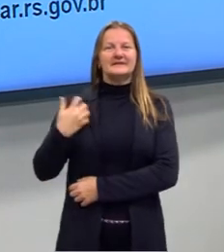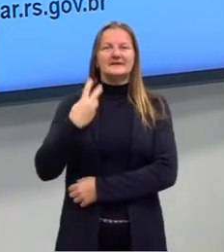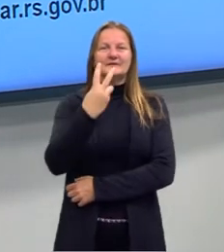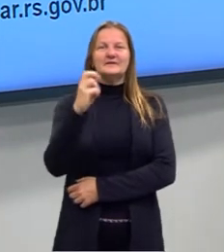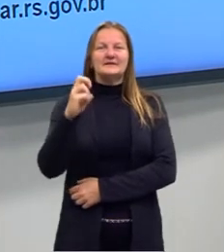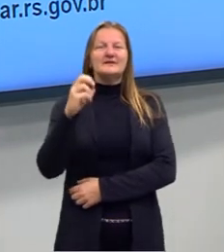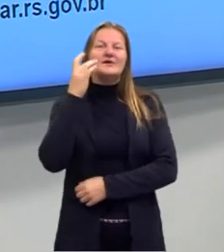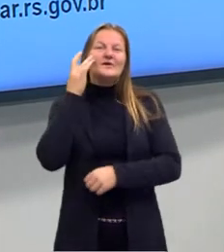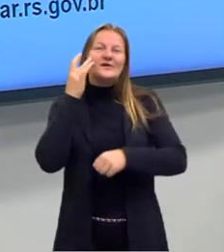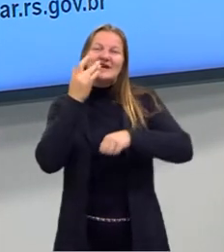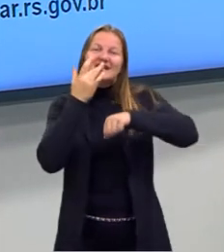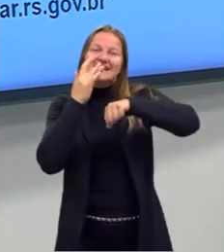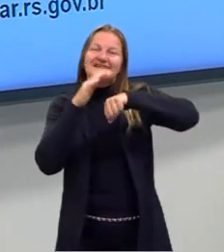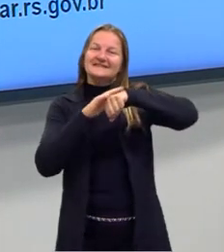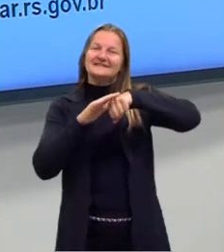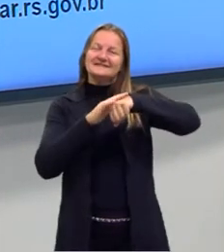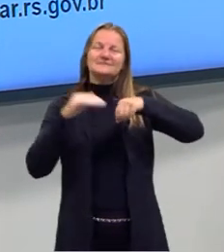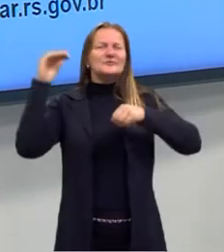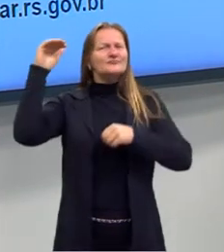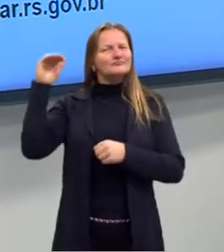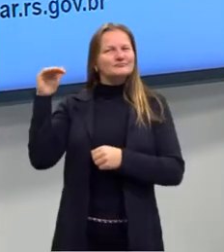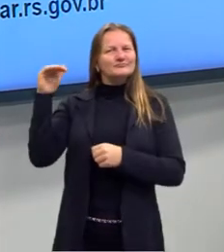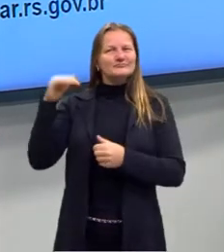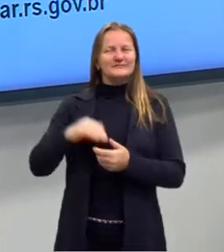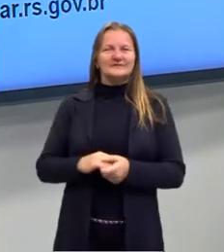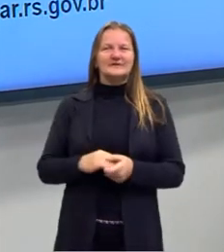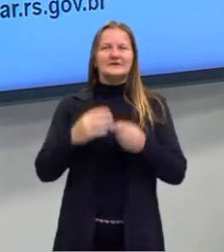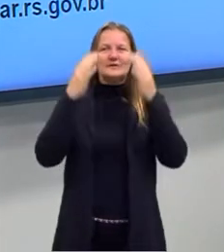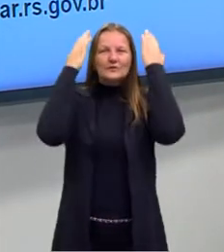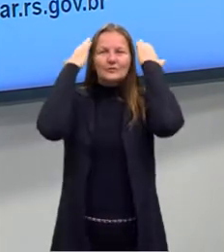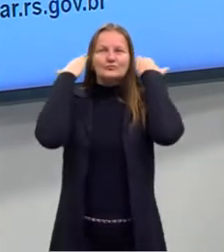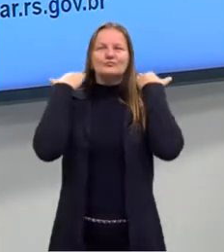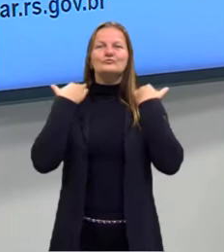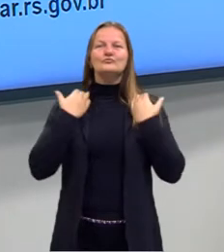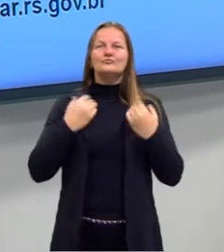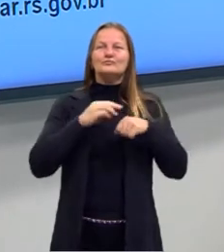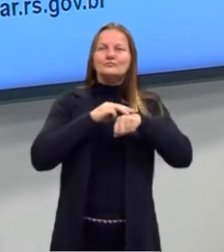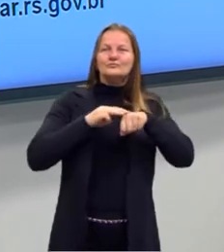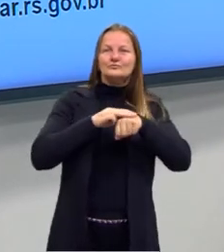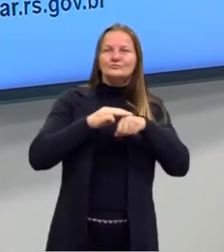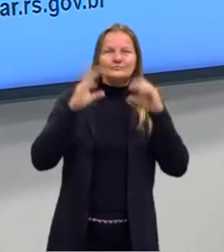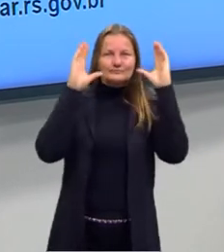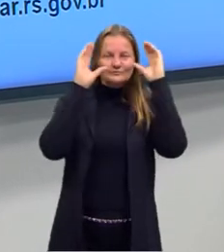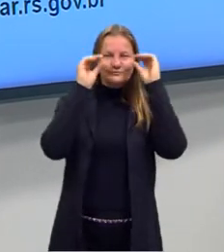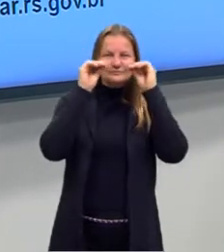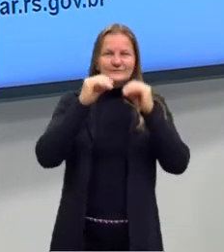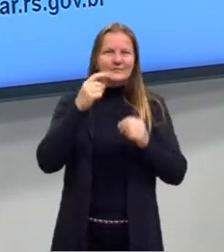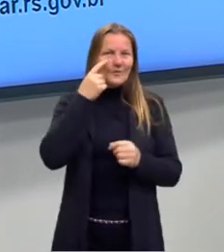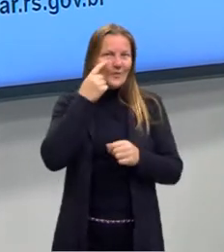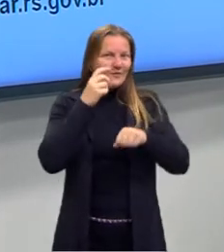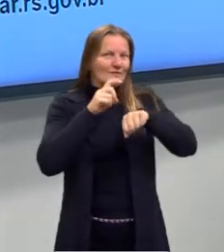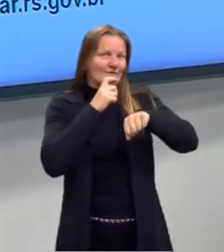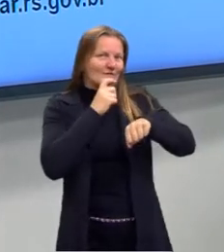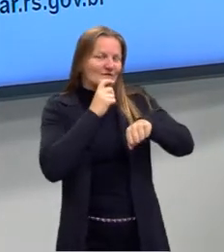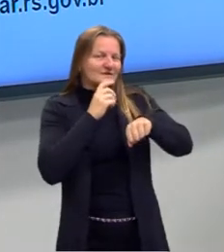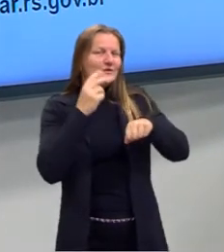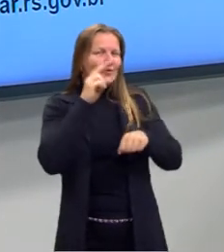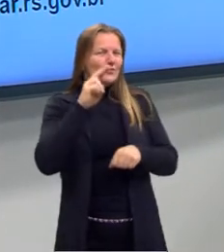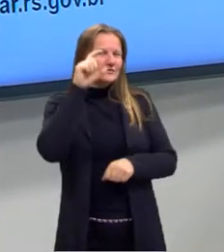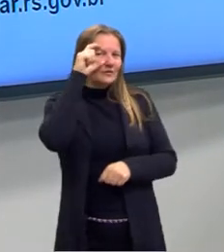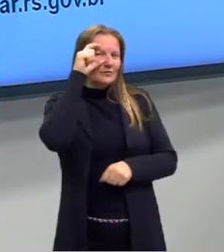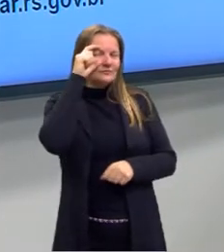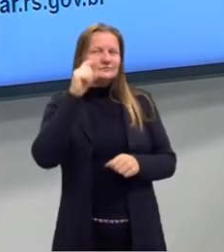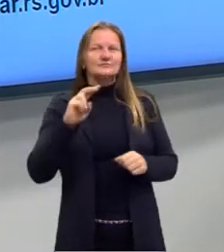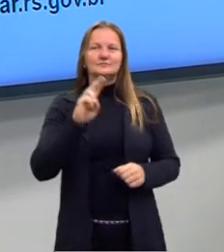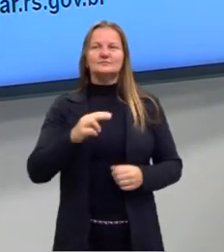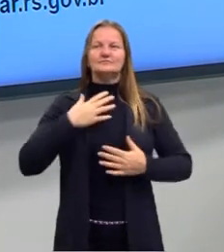sou branca, de baixa estatura, cabelos castanhos escuros, olhos verdes, uso óculos, estou